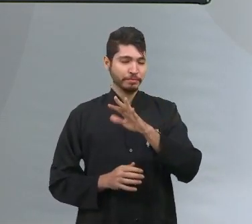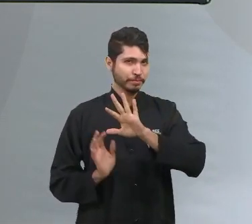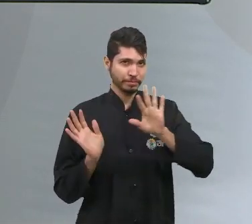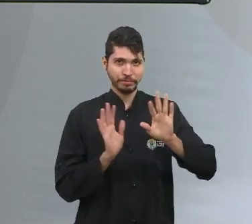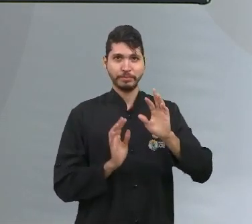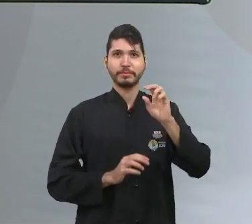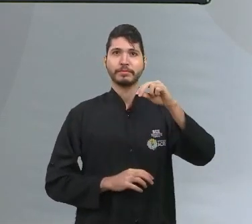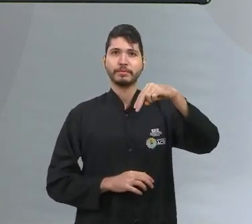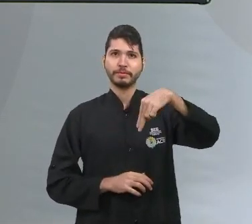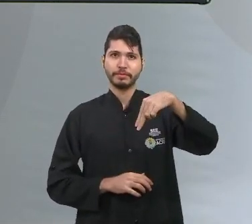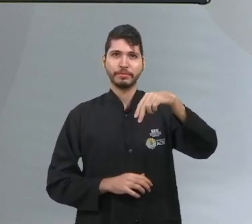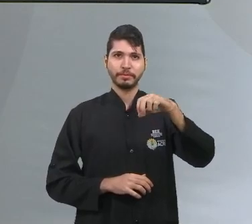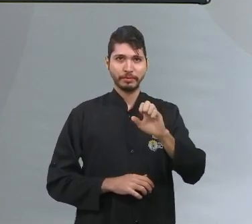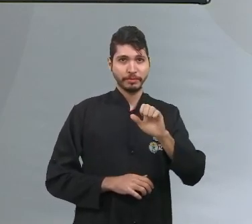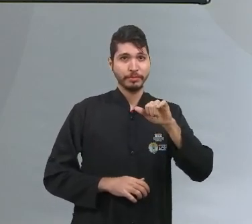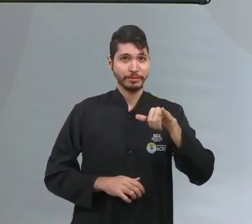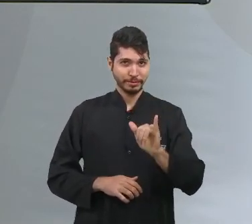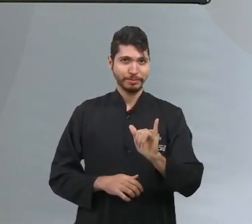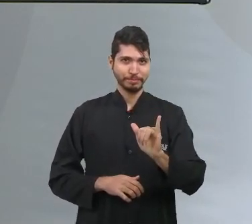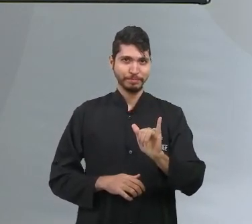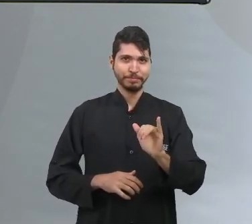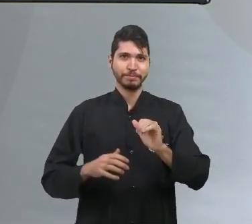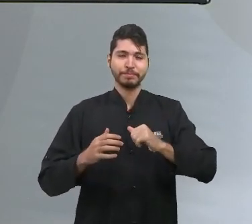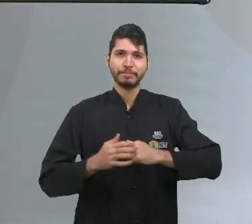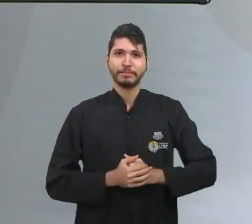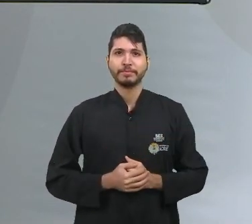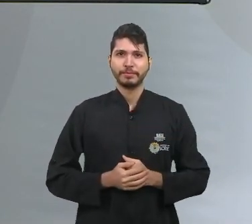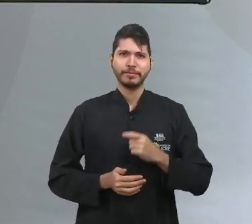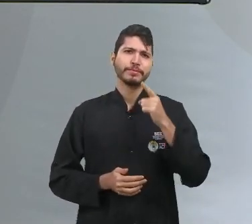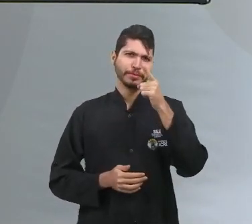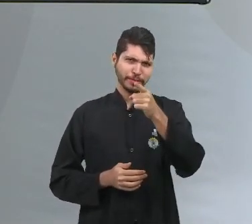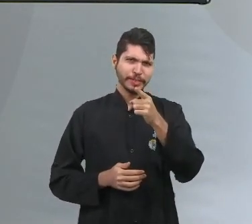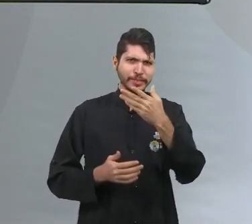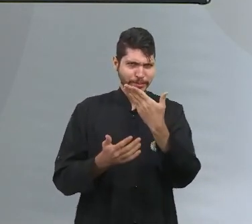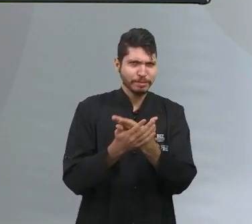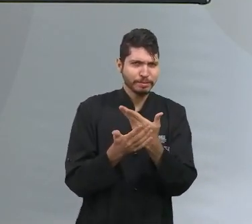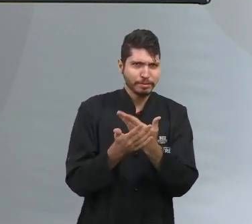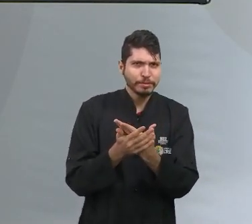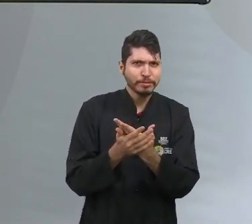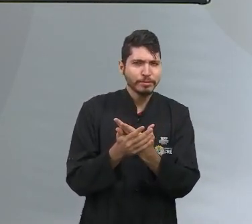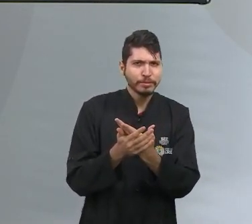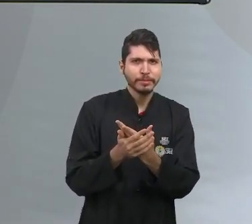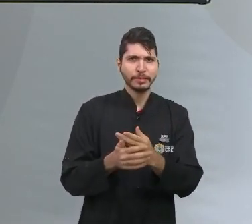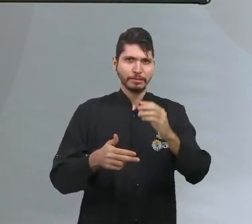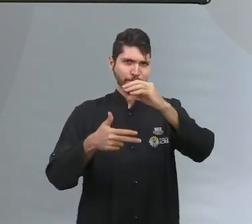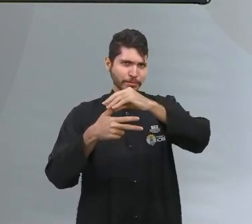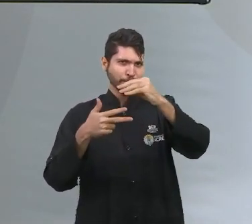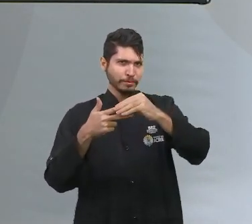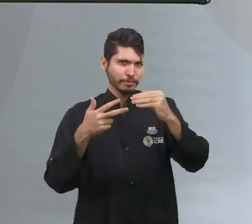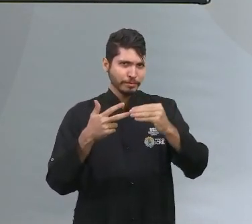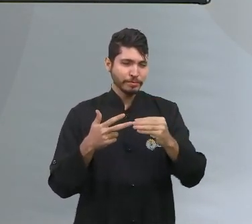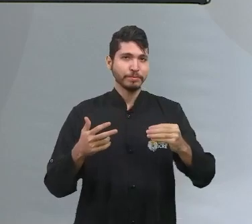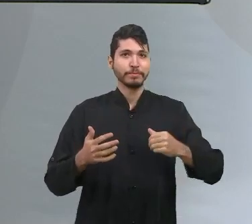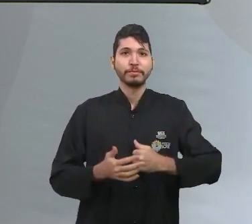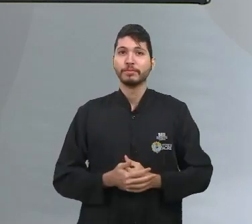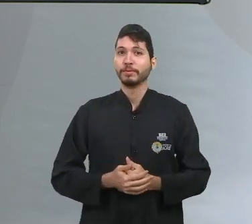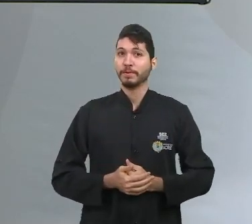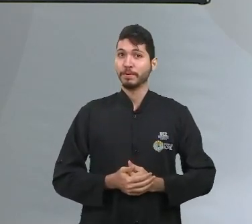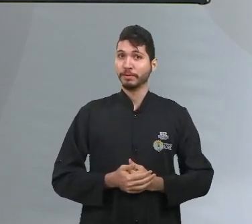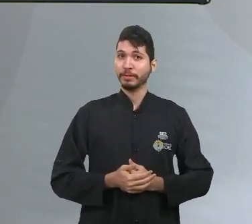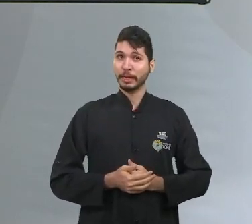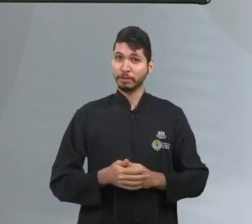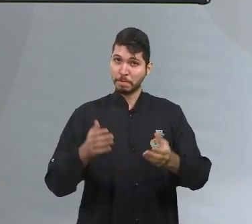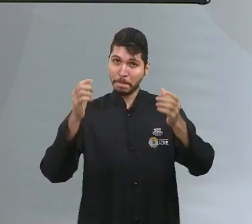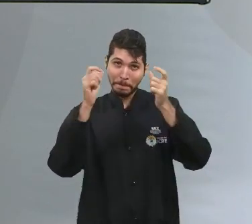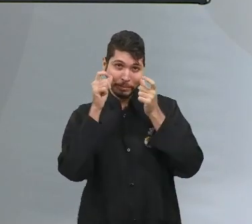preparativos para o Exame Nacional do Ensino Médio? Para colaborar com você, a partir de agora eu peço a sua